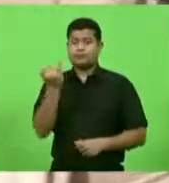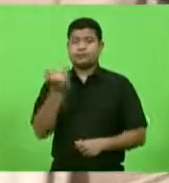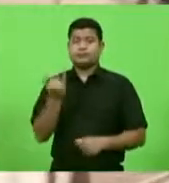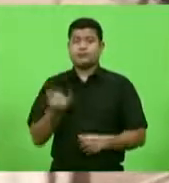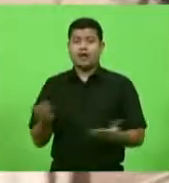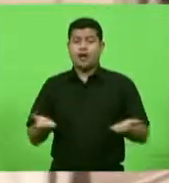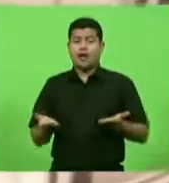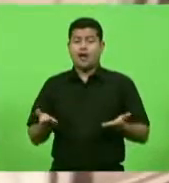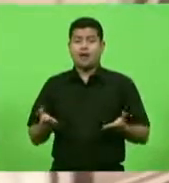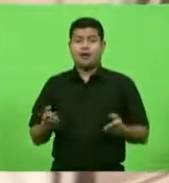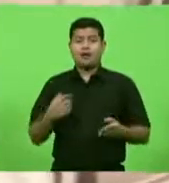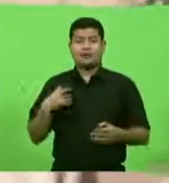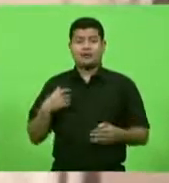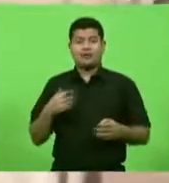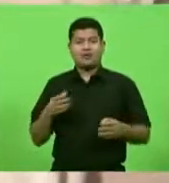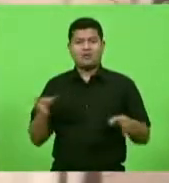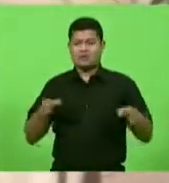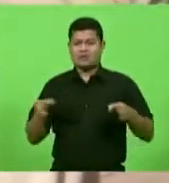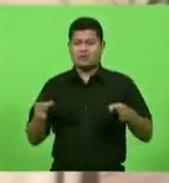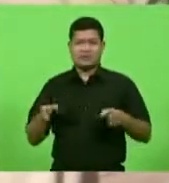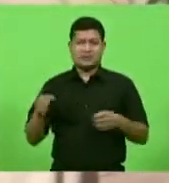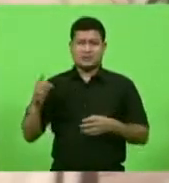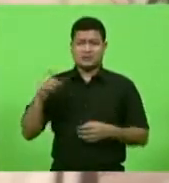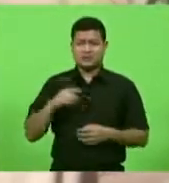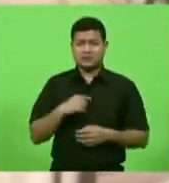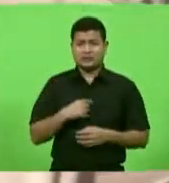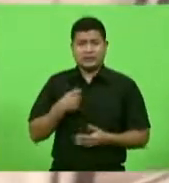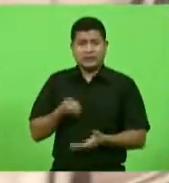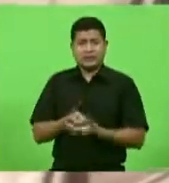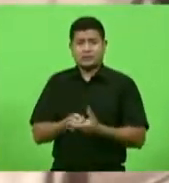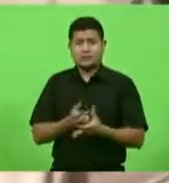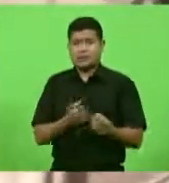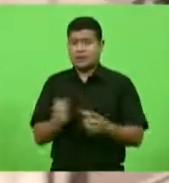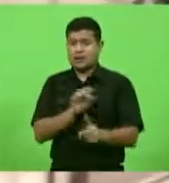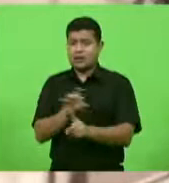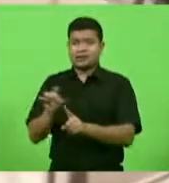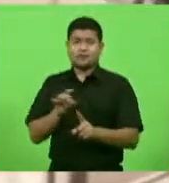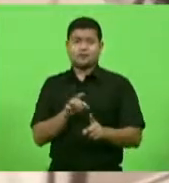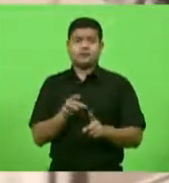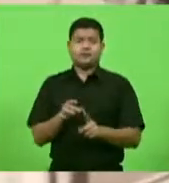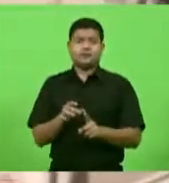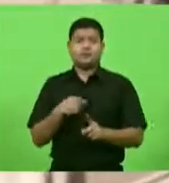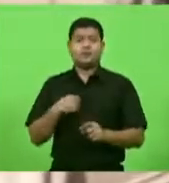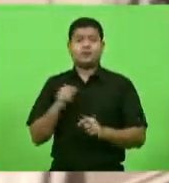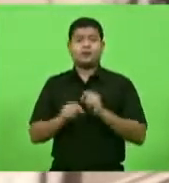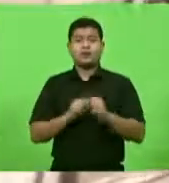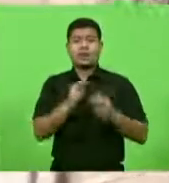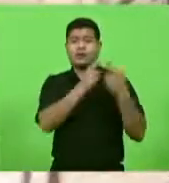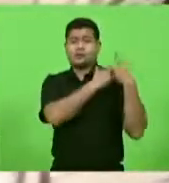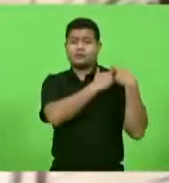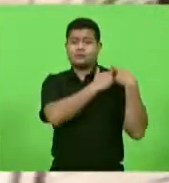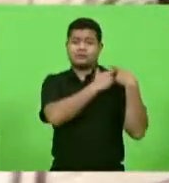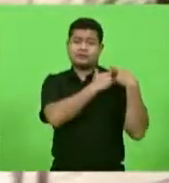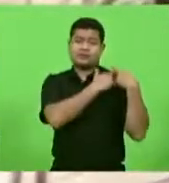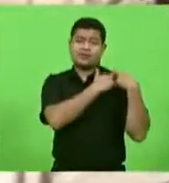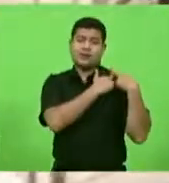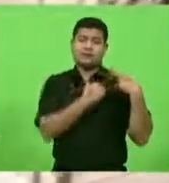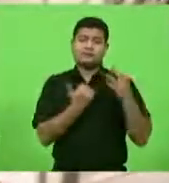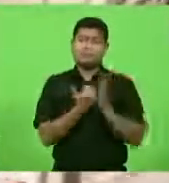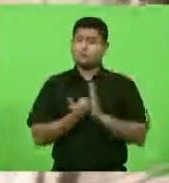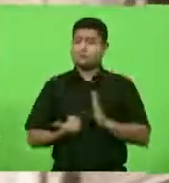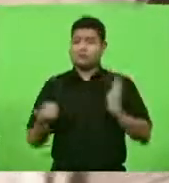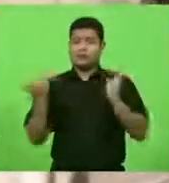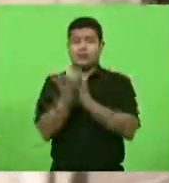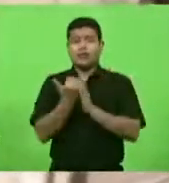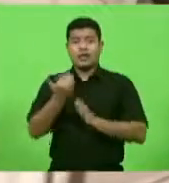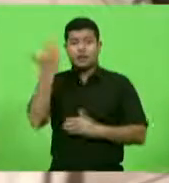de coisas que exige de cada um de nós senhores e senhoras responsabilidade máxima entendimento